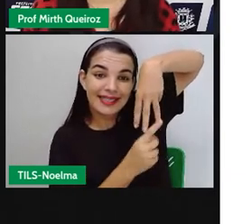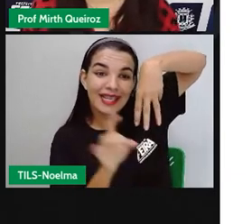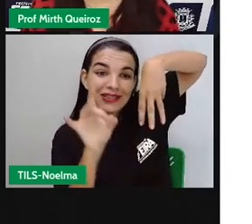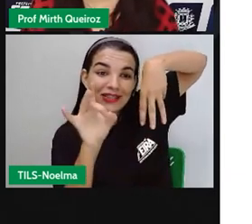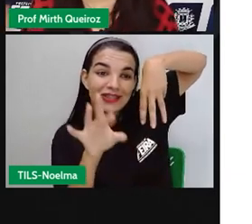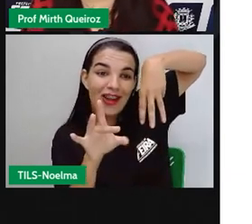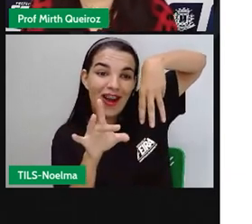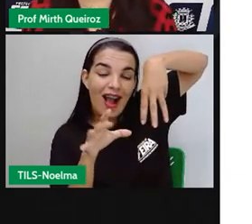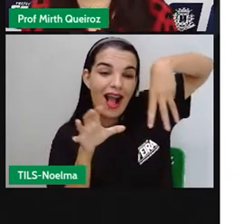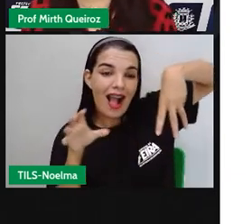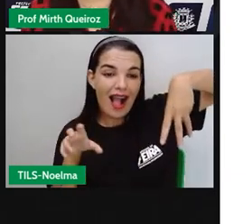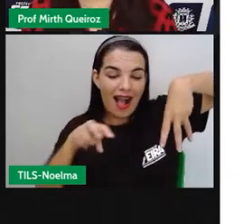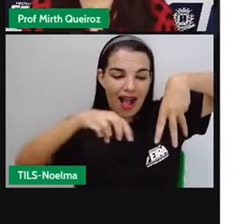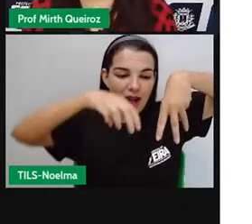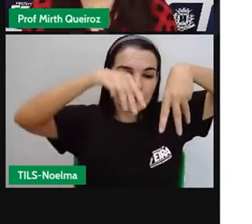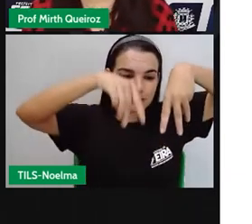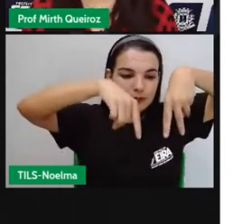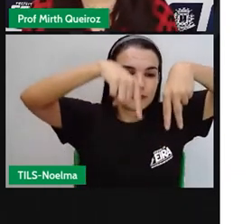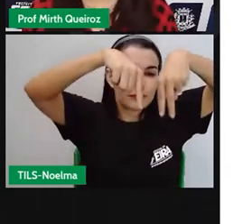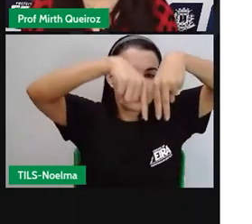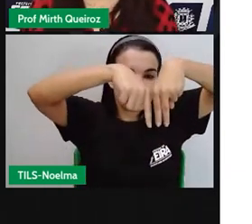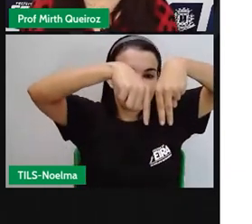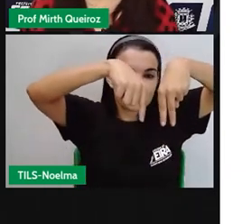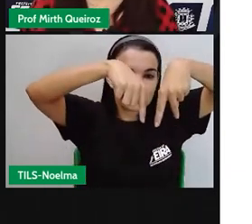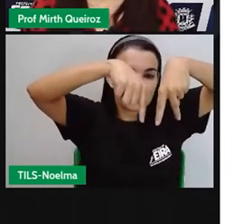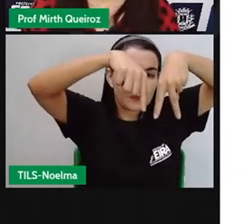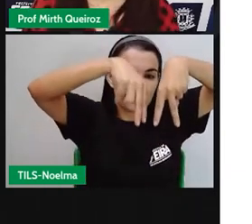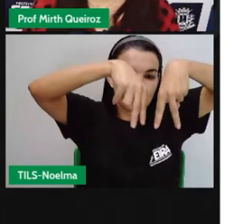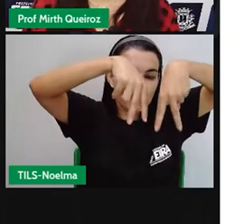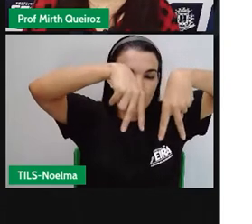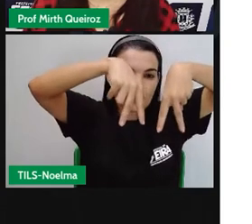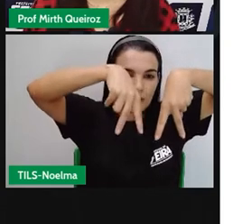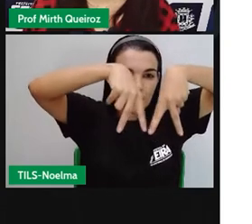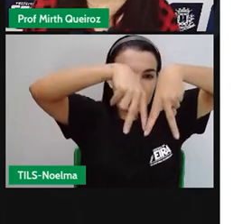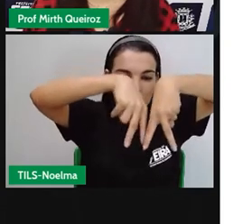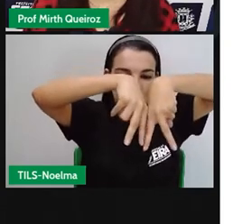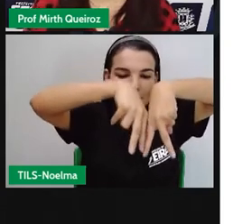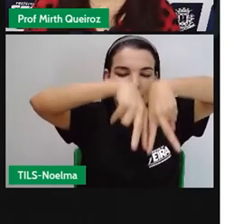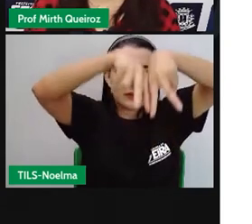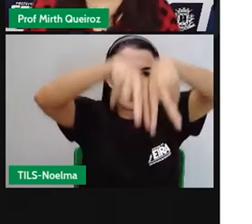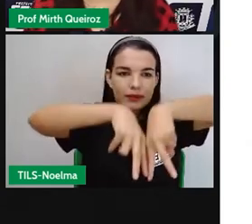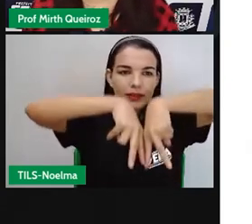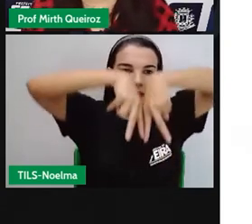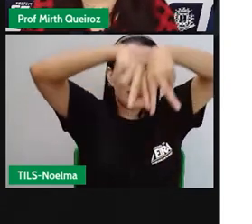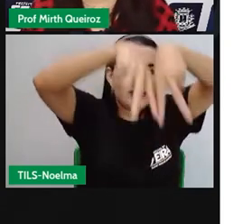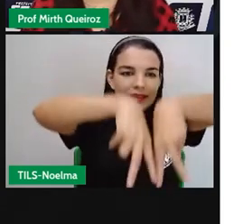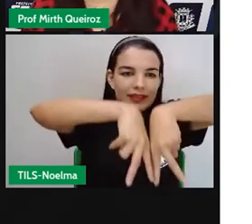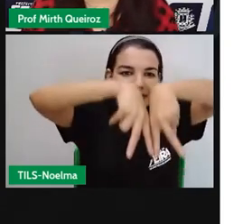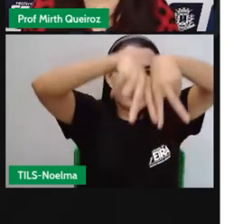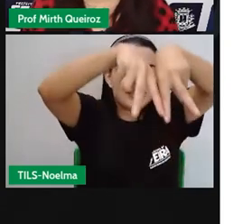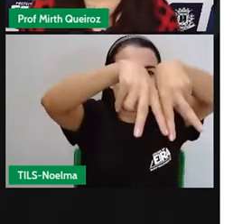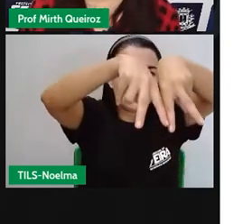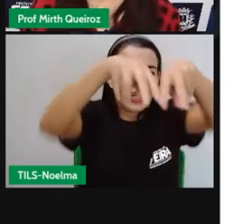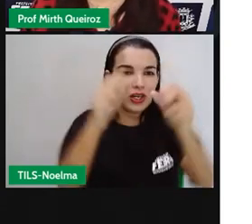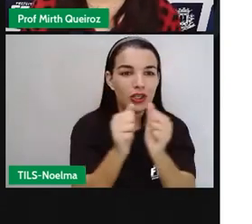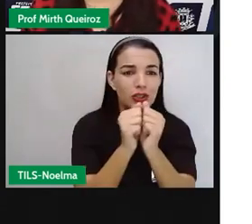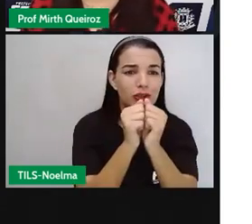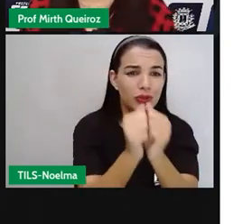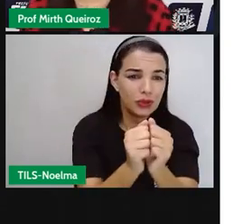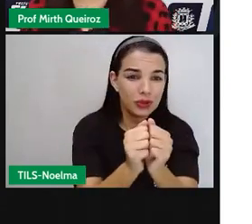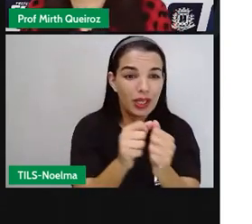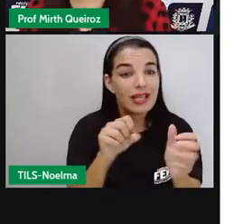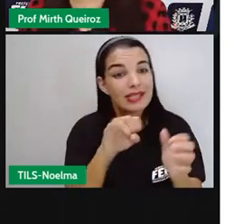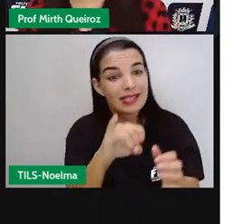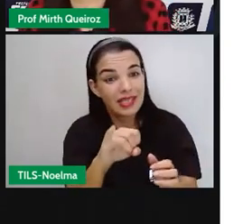esquerda na perna direita do parceiro. E assim os dois vão ter que pular até chegar à linha de chegada, né? Quem